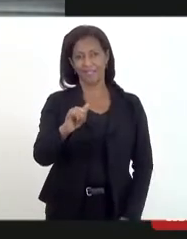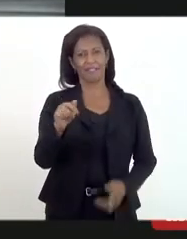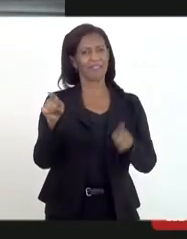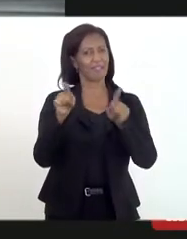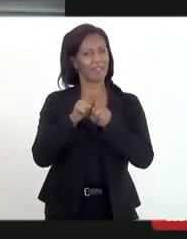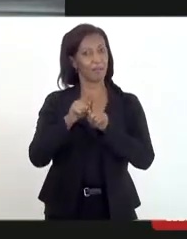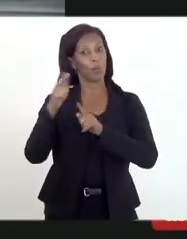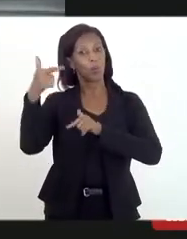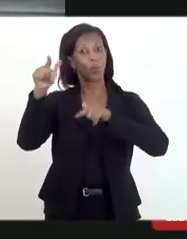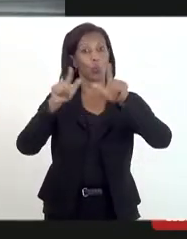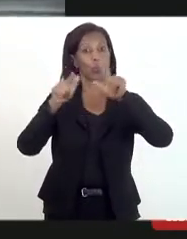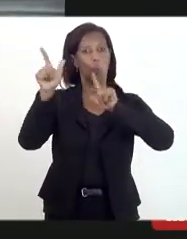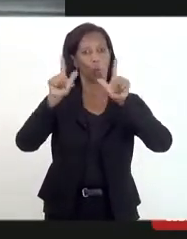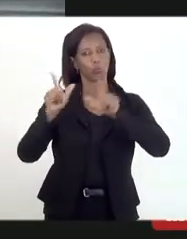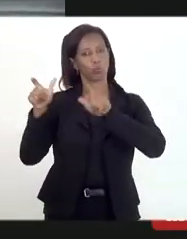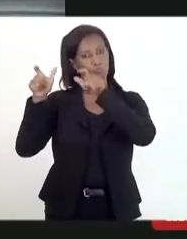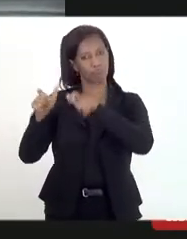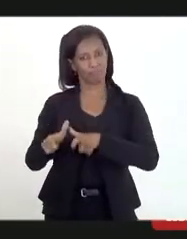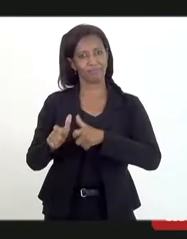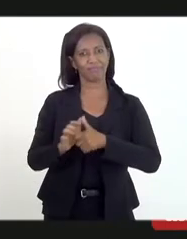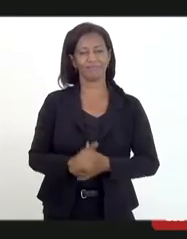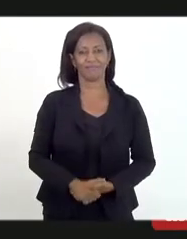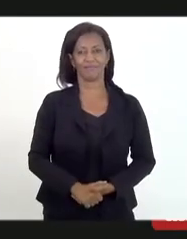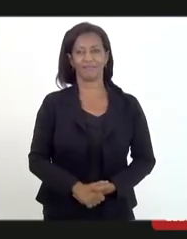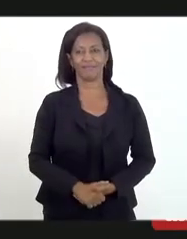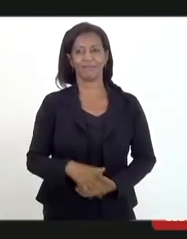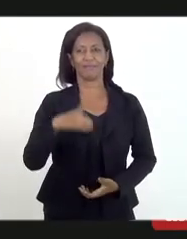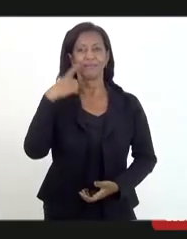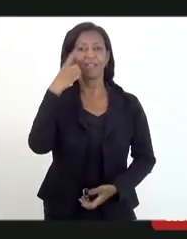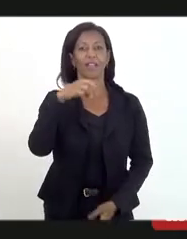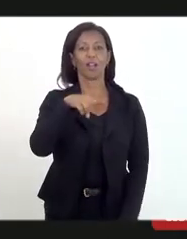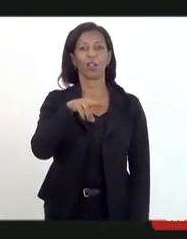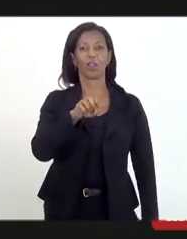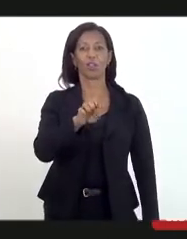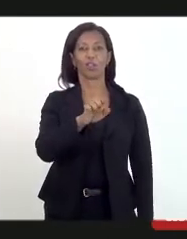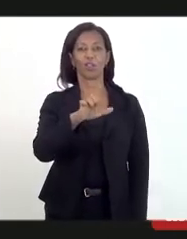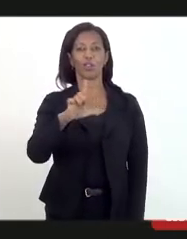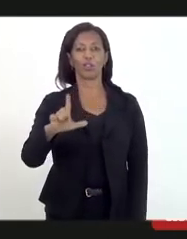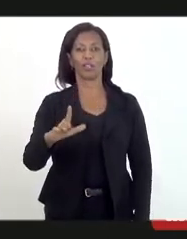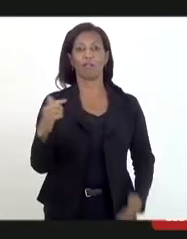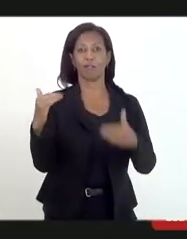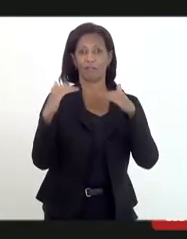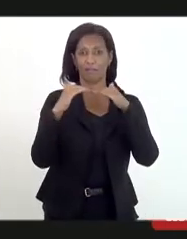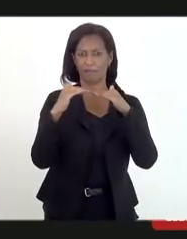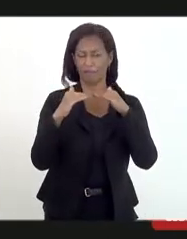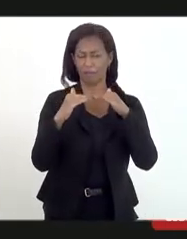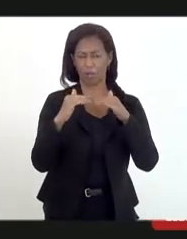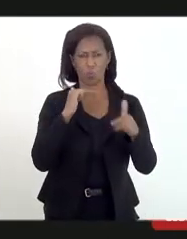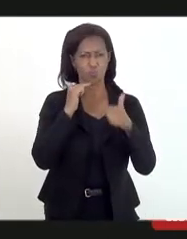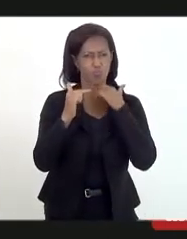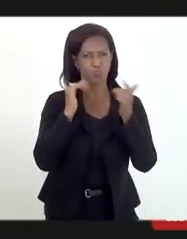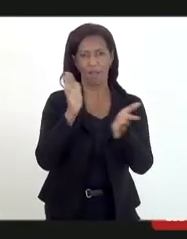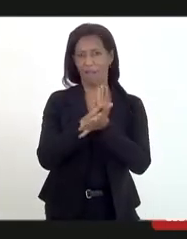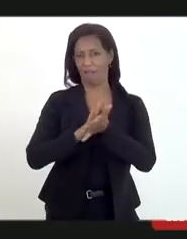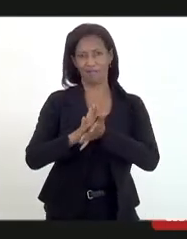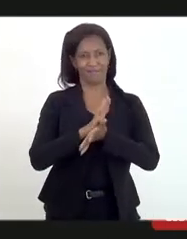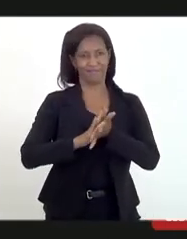conduzido outros espaços. Deputado Noel de Carvalho. Favorável, sem dúvida nenhuma.